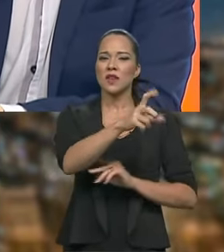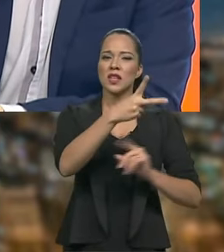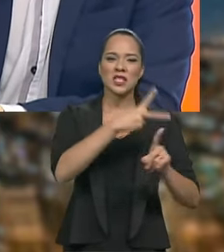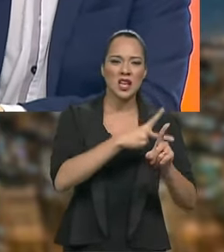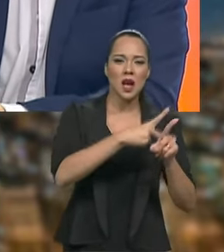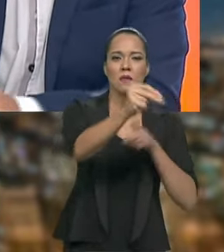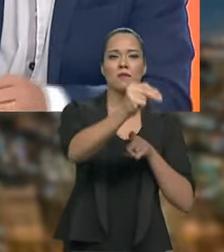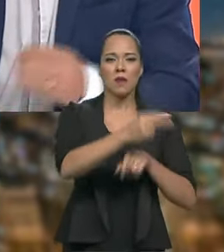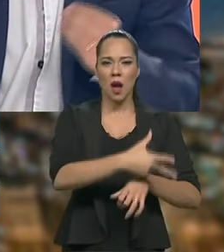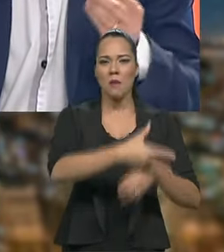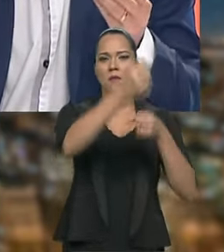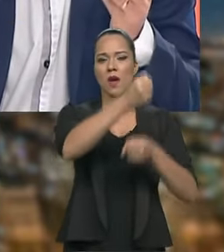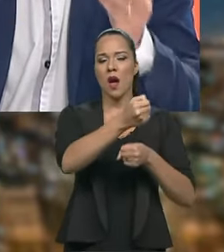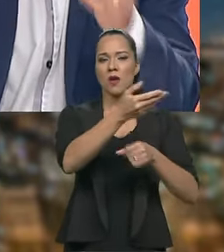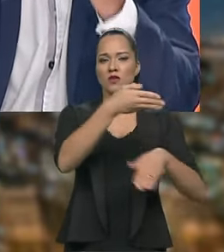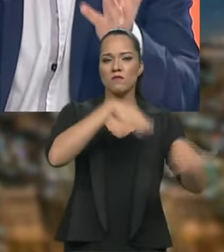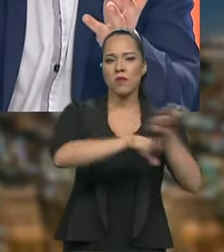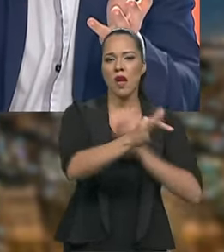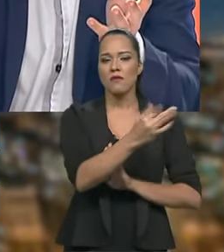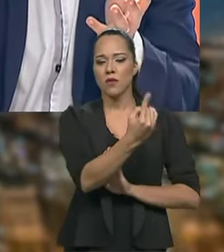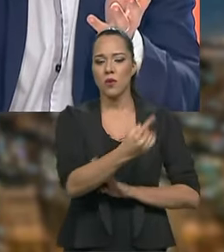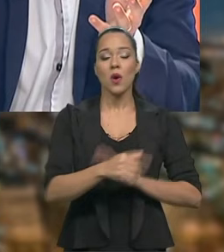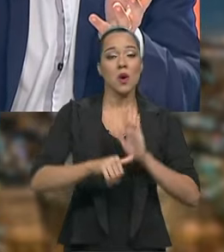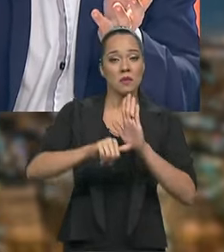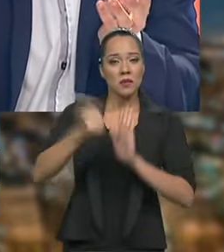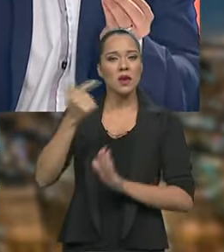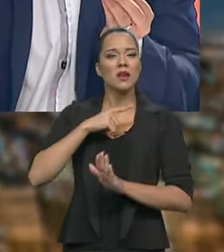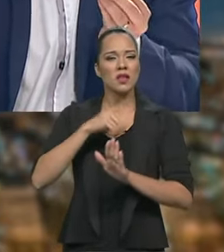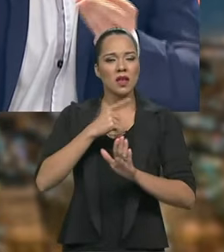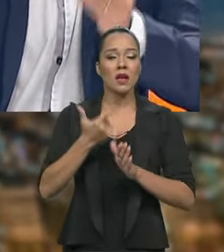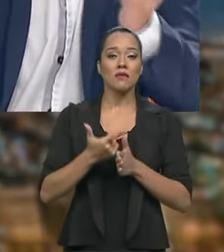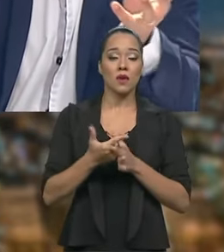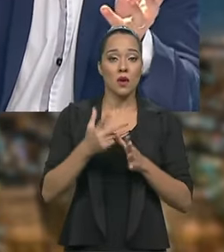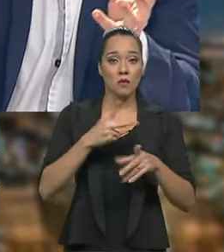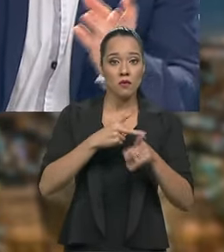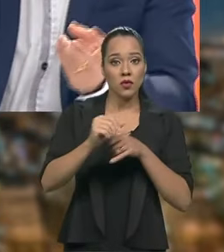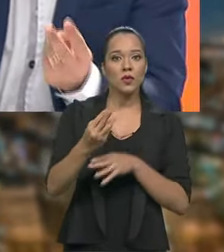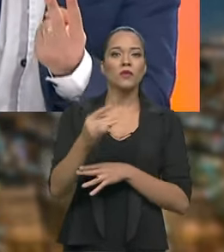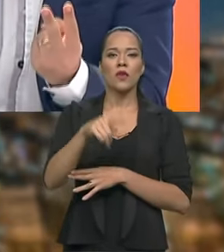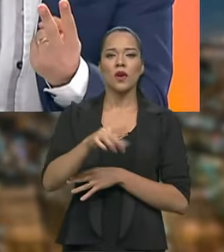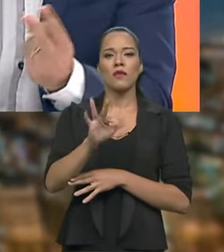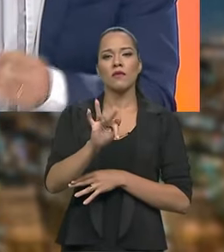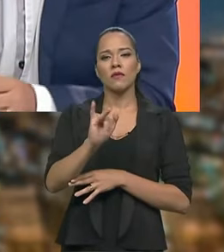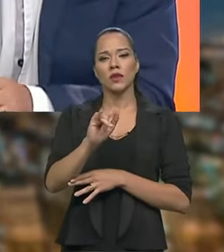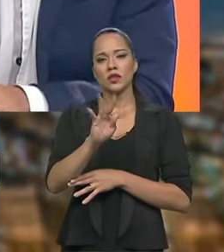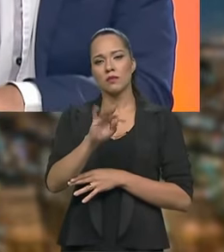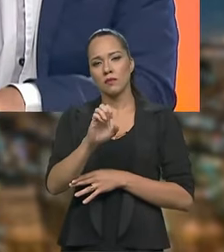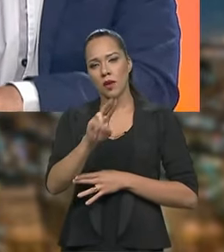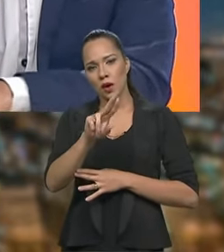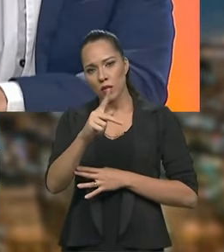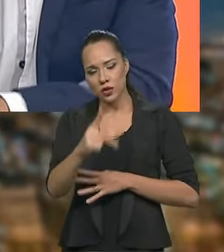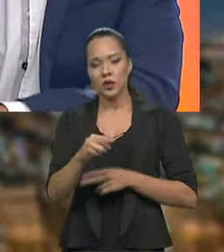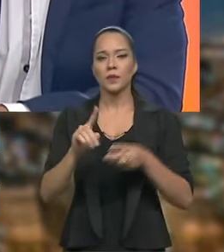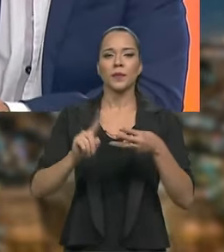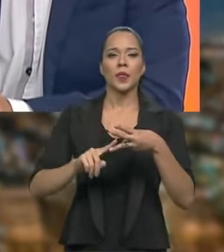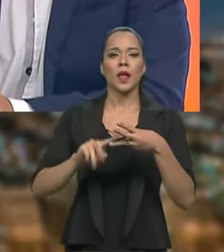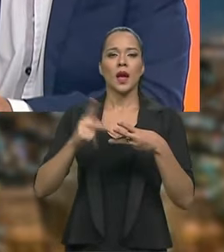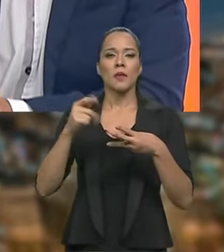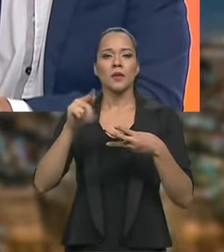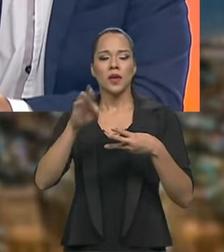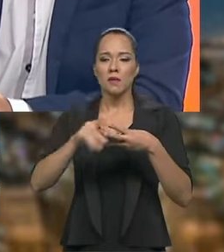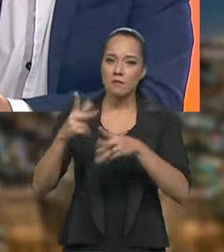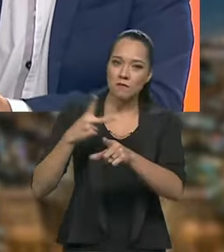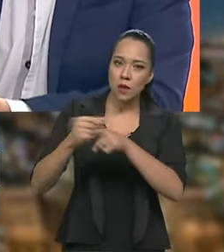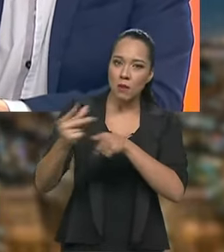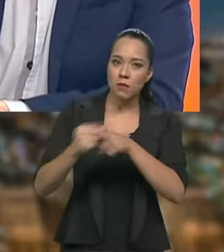de Fórmula 1. O primeiro brasileiro que nós tivemos campeão mundial foi Emerson Fittipaldi com duas conquistas, Nelson Piquet foi lá e meteu